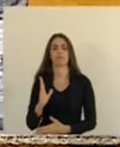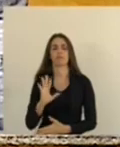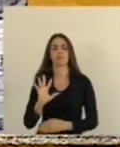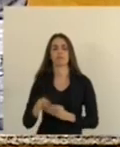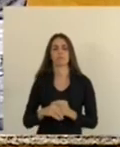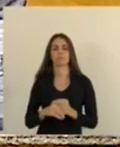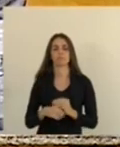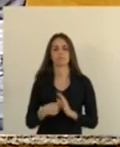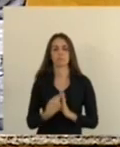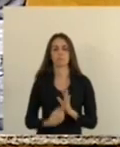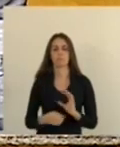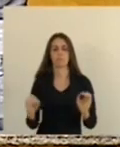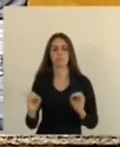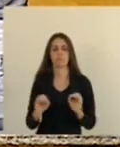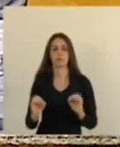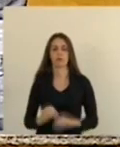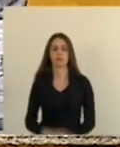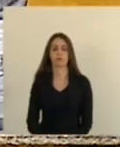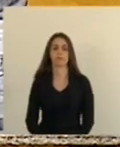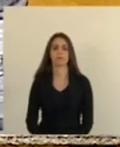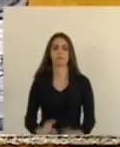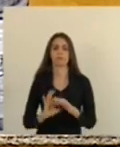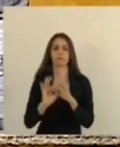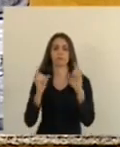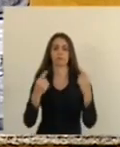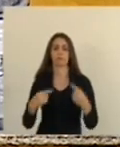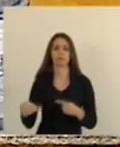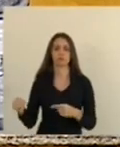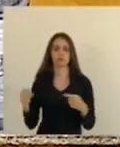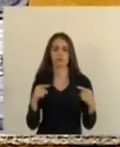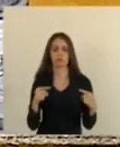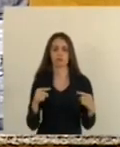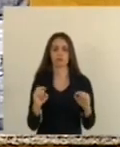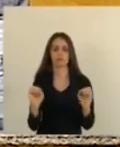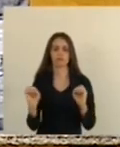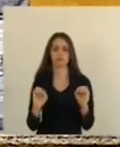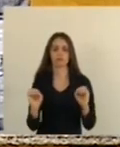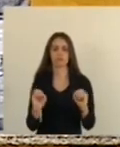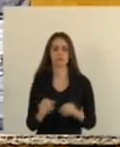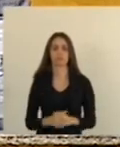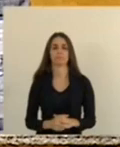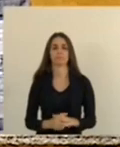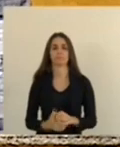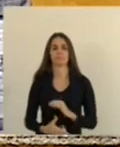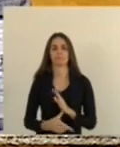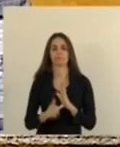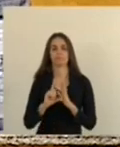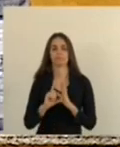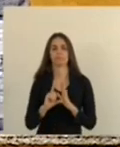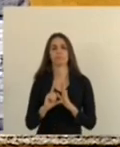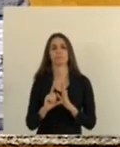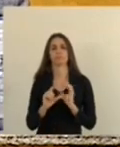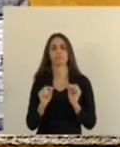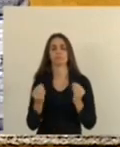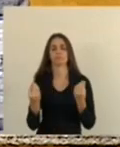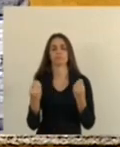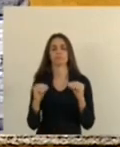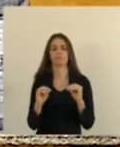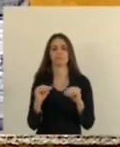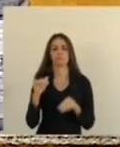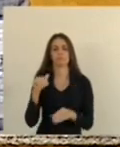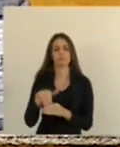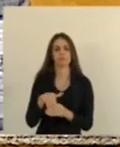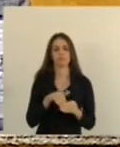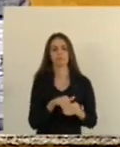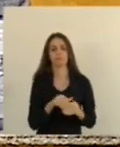emendas Ok Em discussão Não havendo Quem queira Discutir Antes de colocar A matéria Em votação